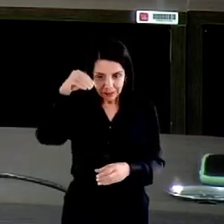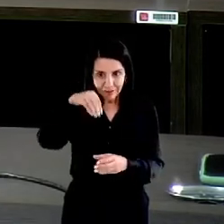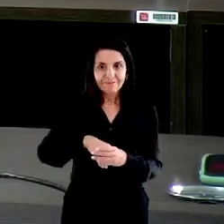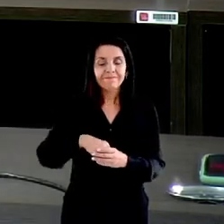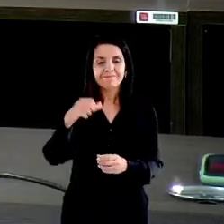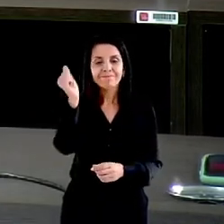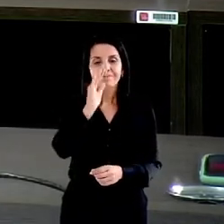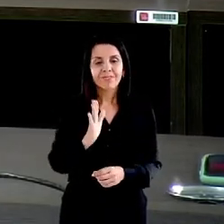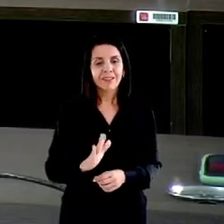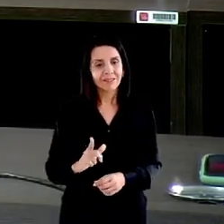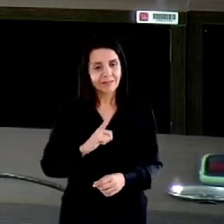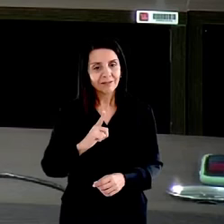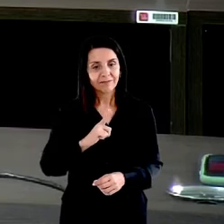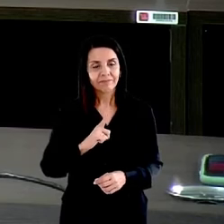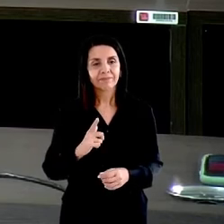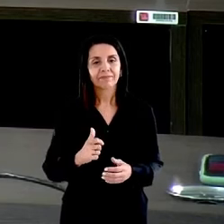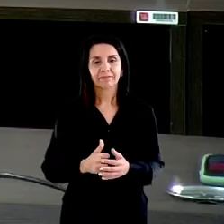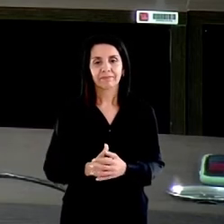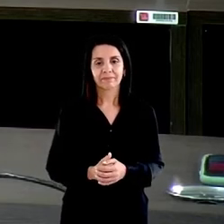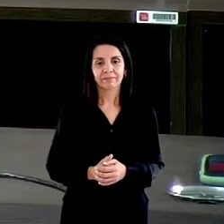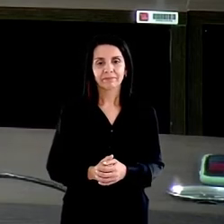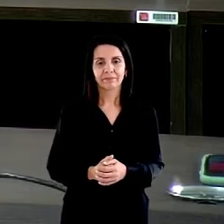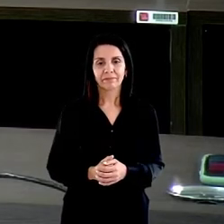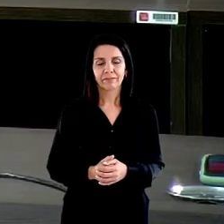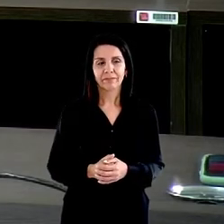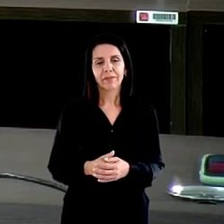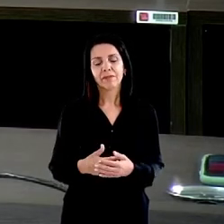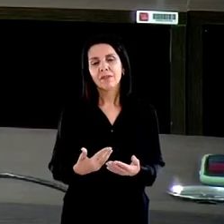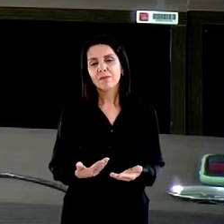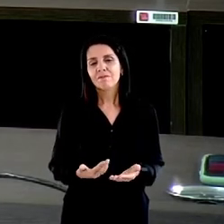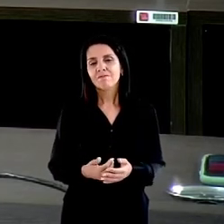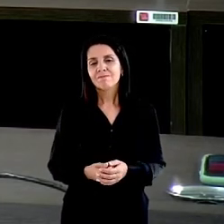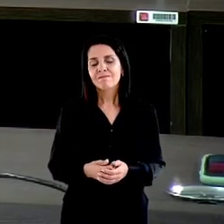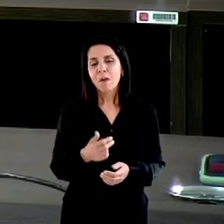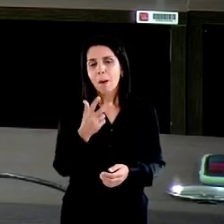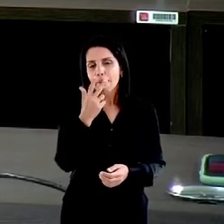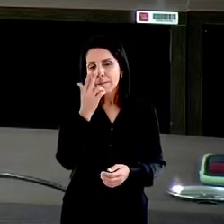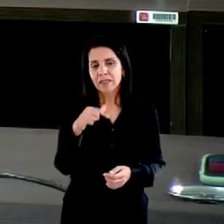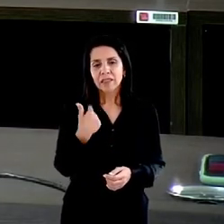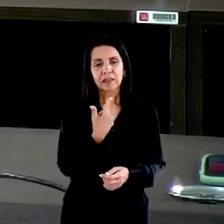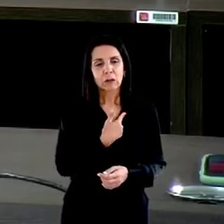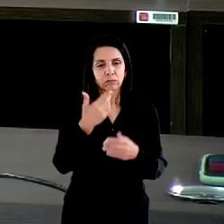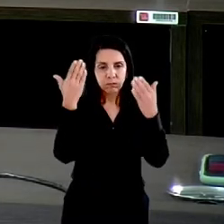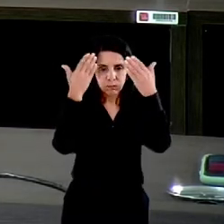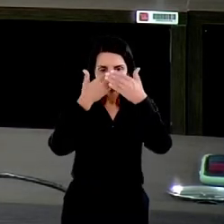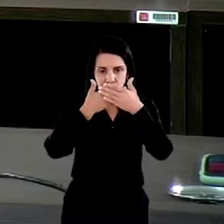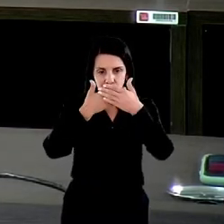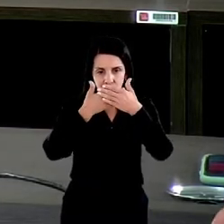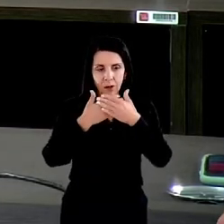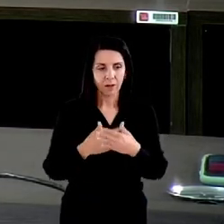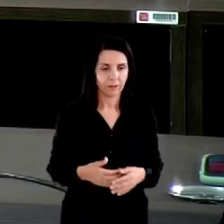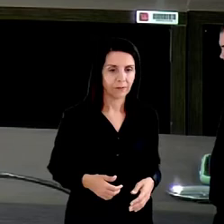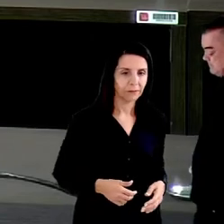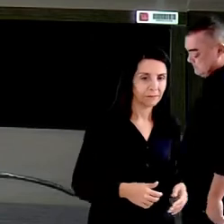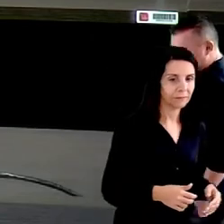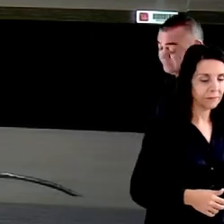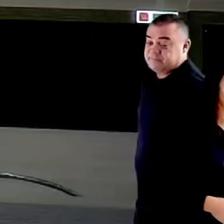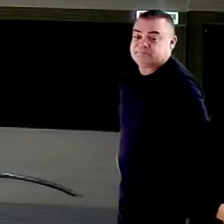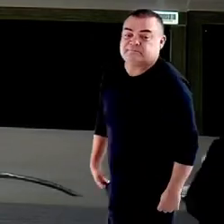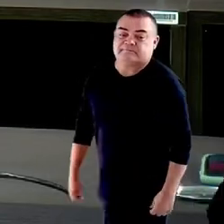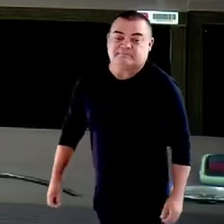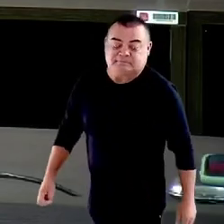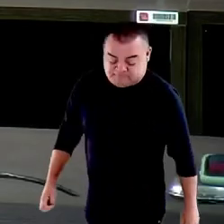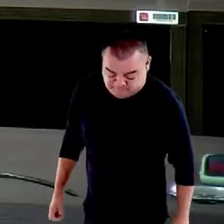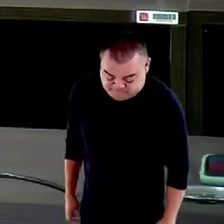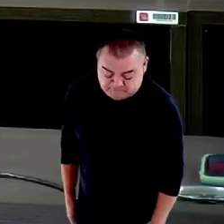E parece que nós fechamos os olhos para isso. E passou-se uma